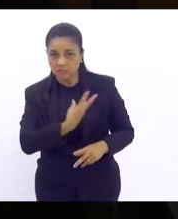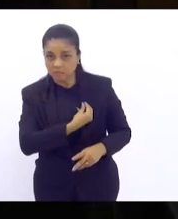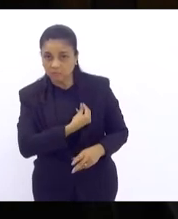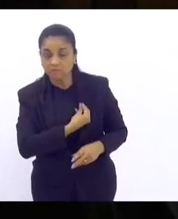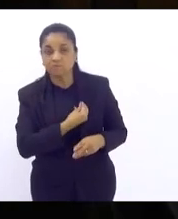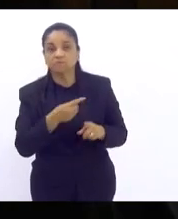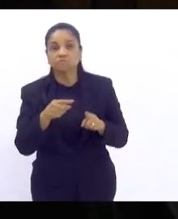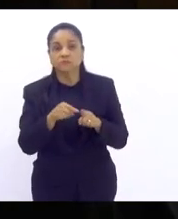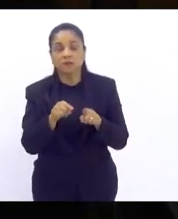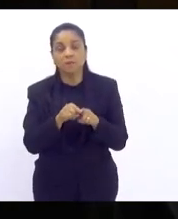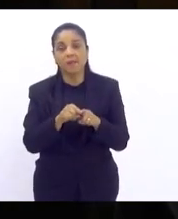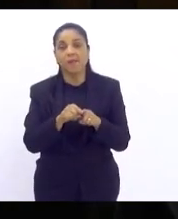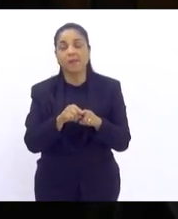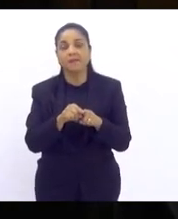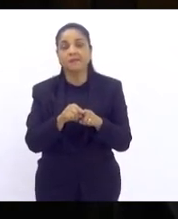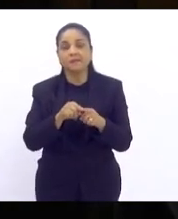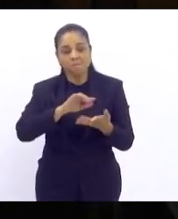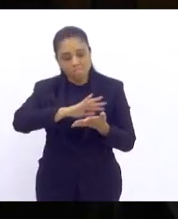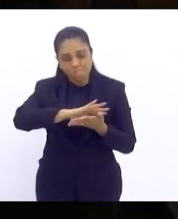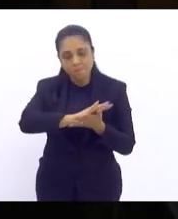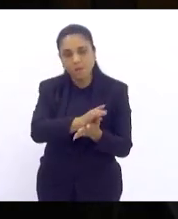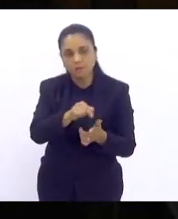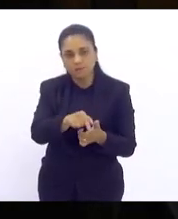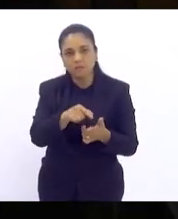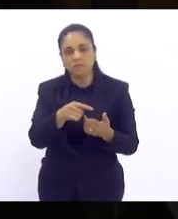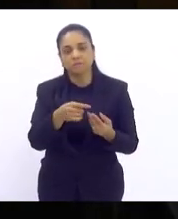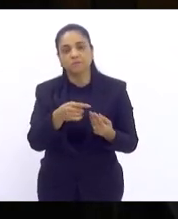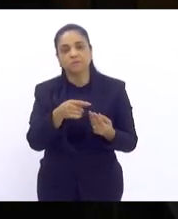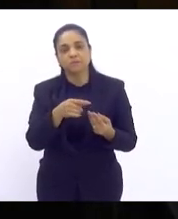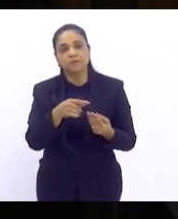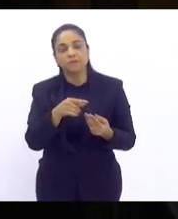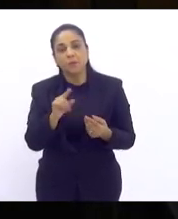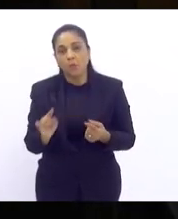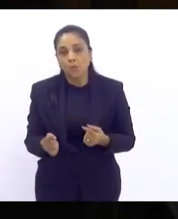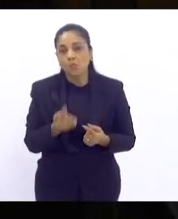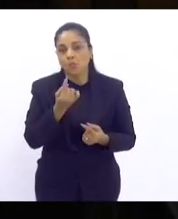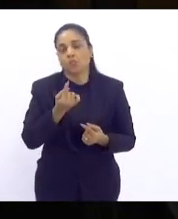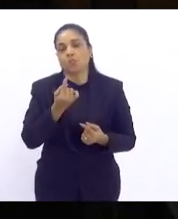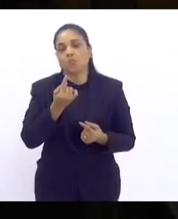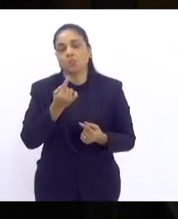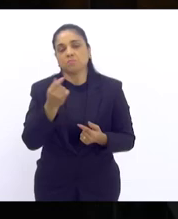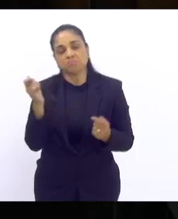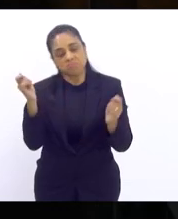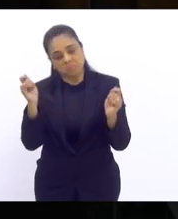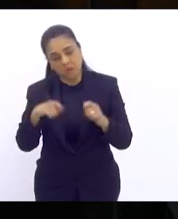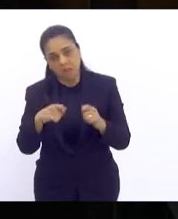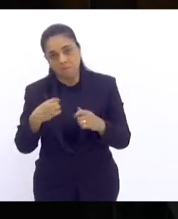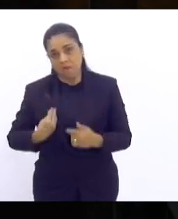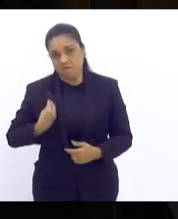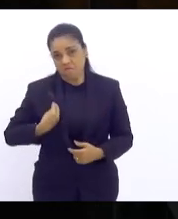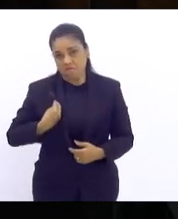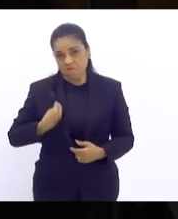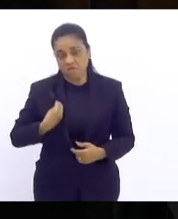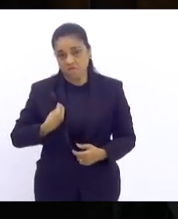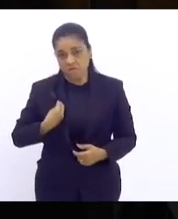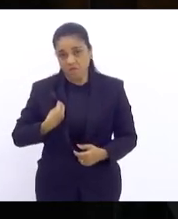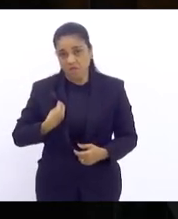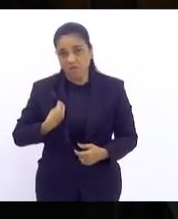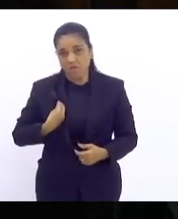colocadas numa situação de precariedade a única coisa que lhe resta para sobreviver para garantir a sua